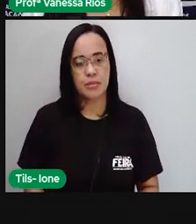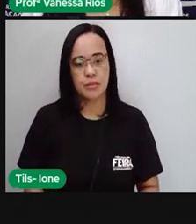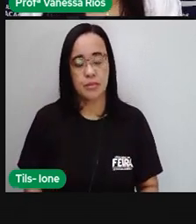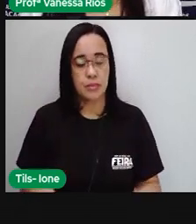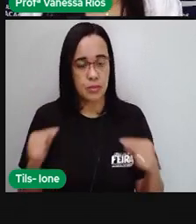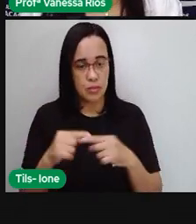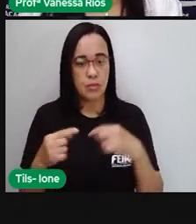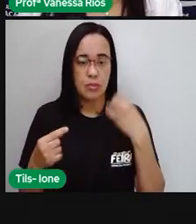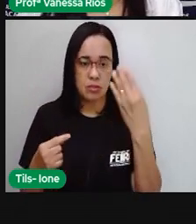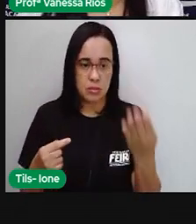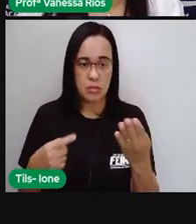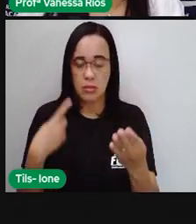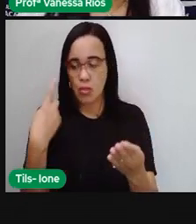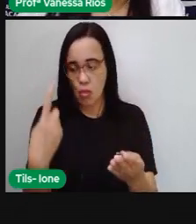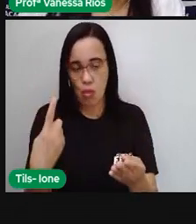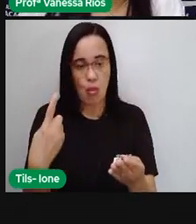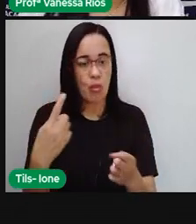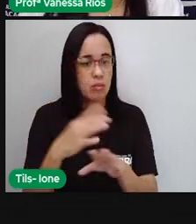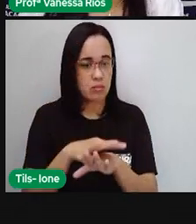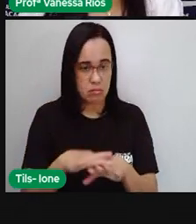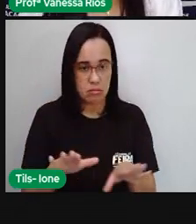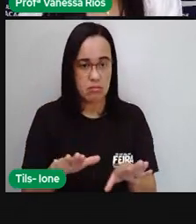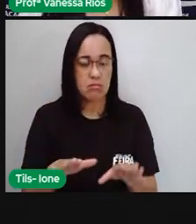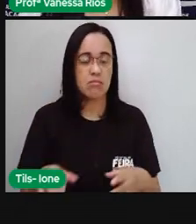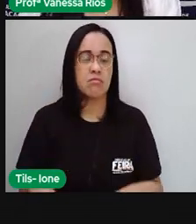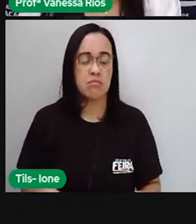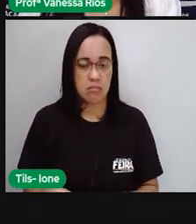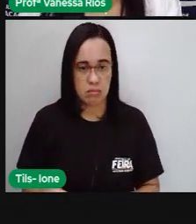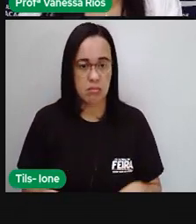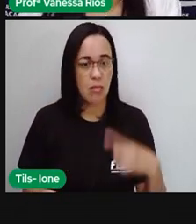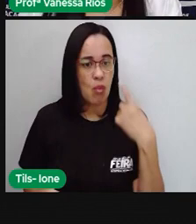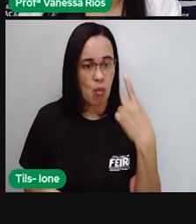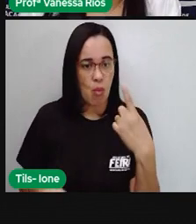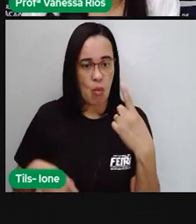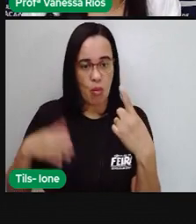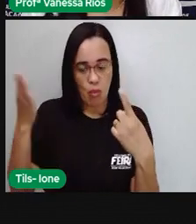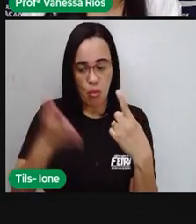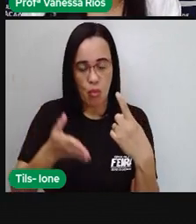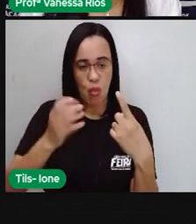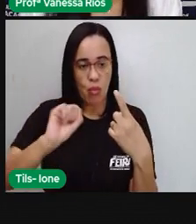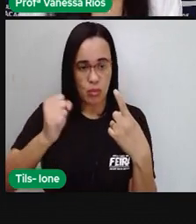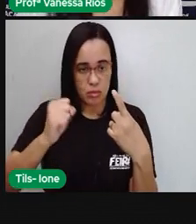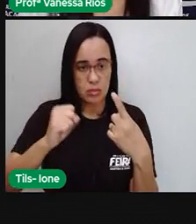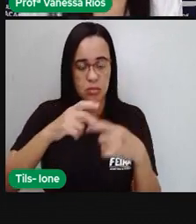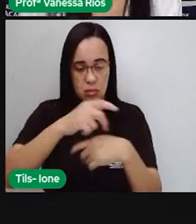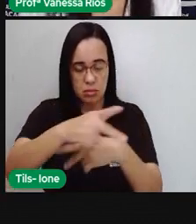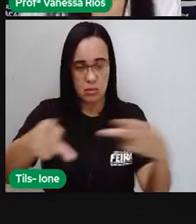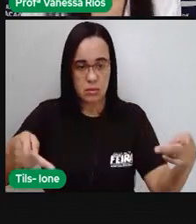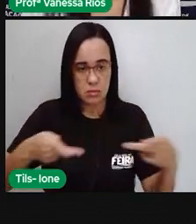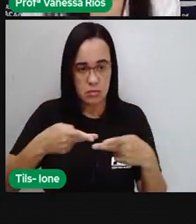comeu. Então, se você come uma fatia, você está comendo um oitavo da pizza.